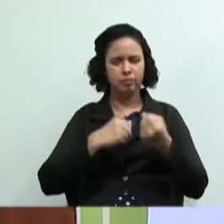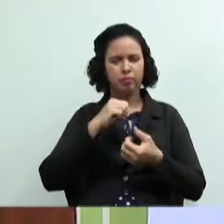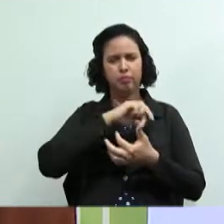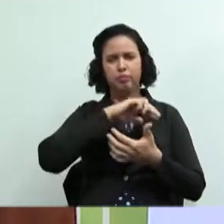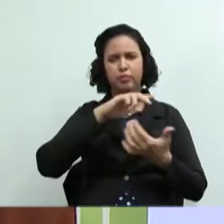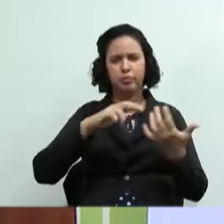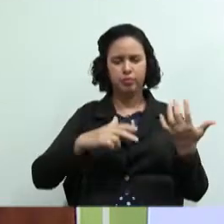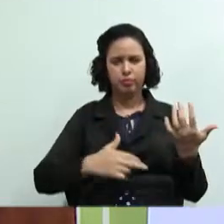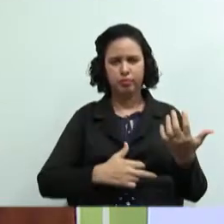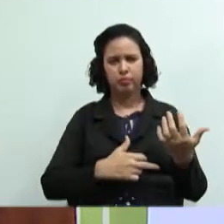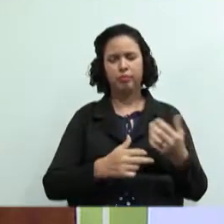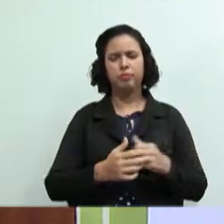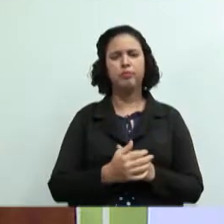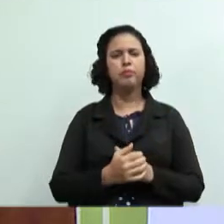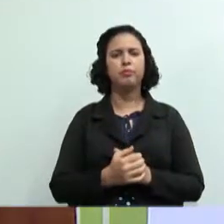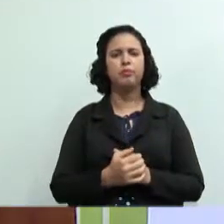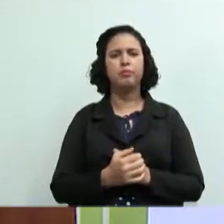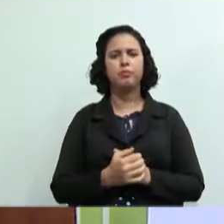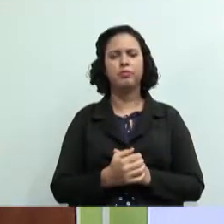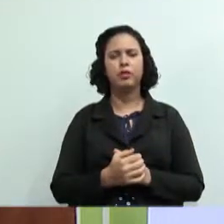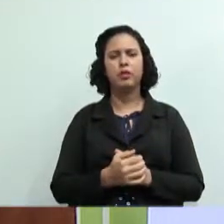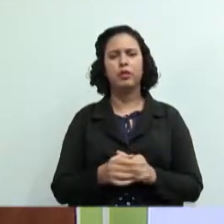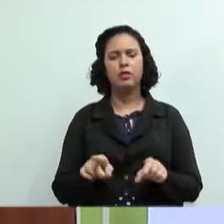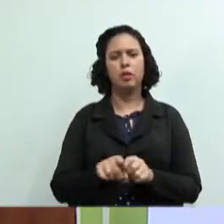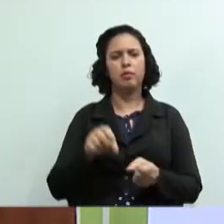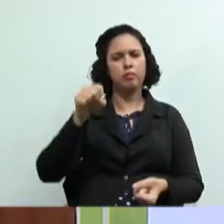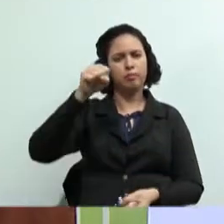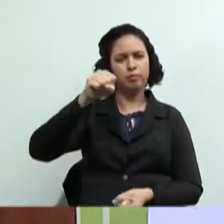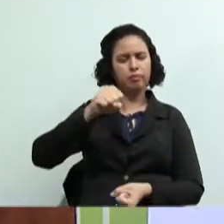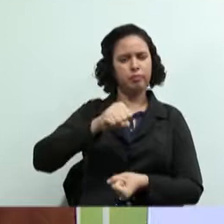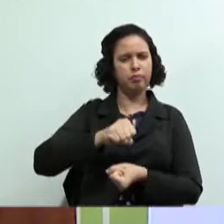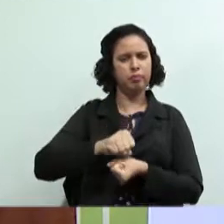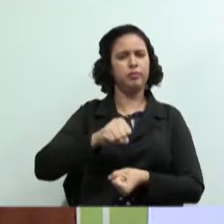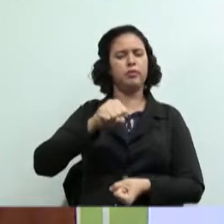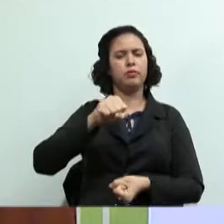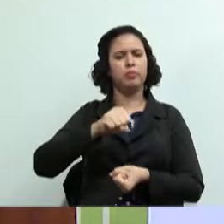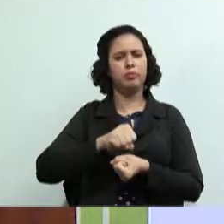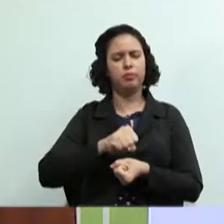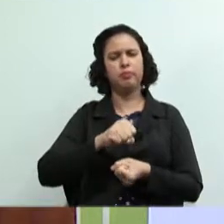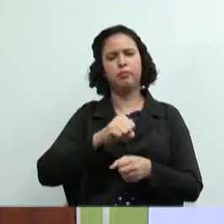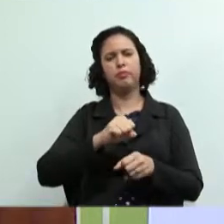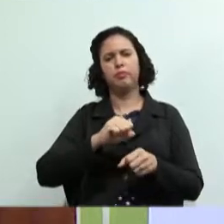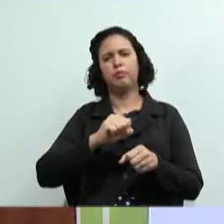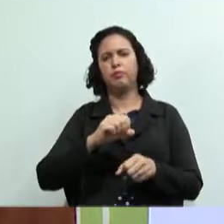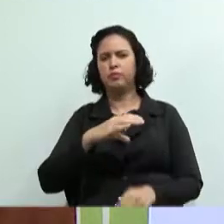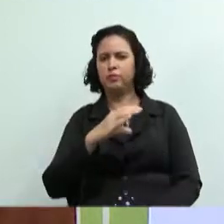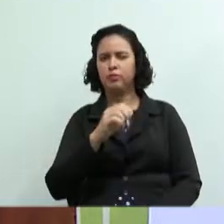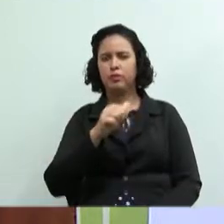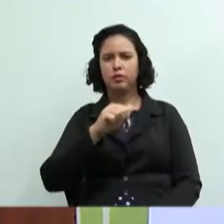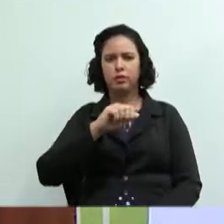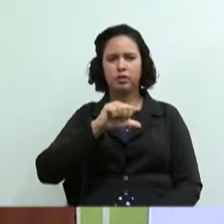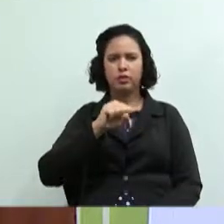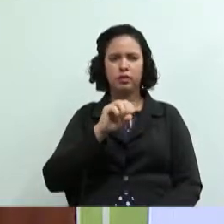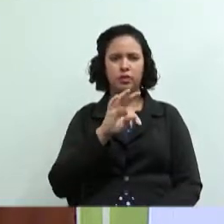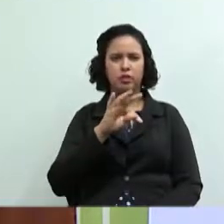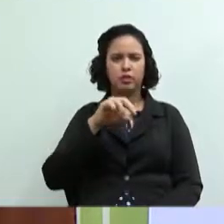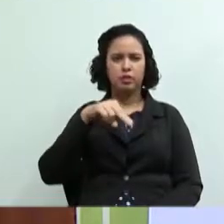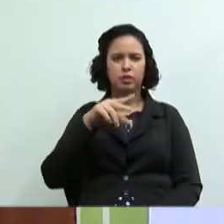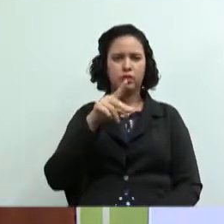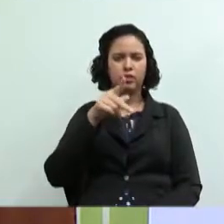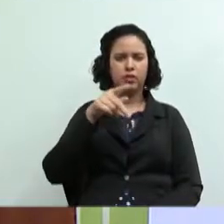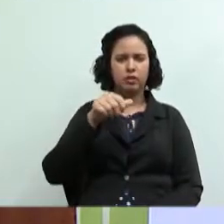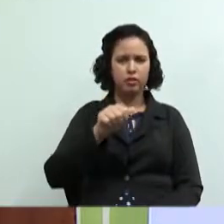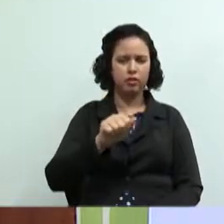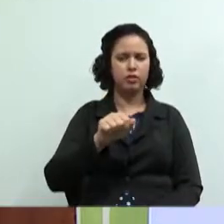máquinas de de prensar seja prensar castanha ou prensar outras sementes